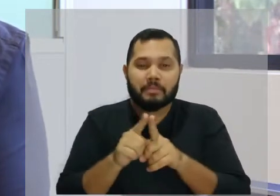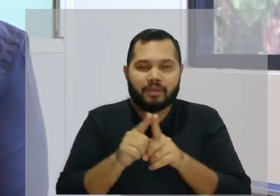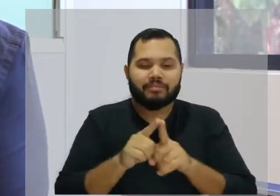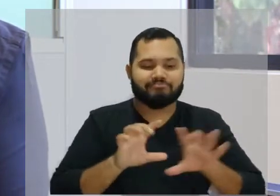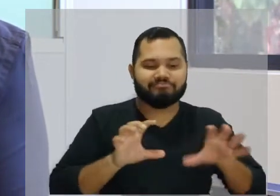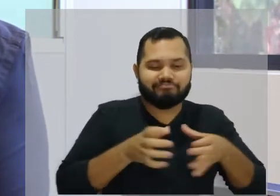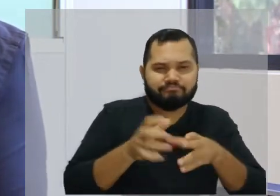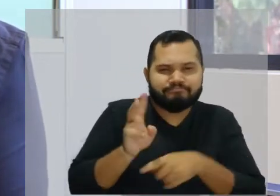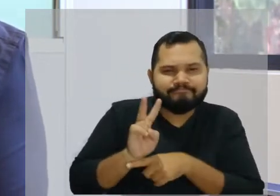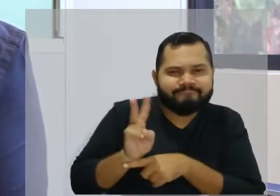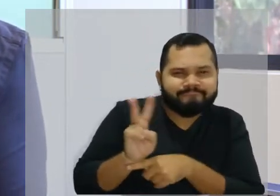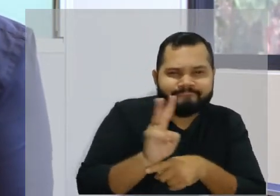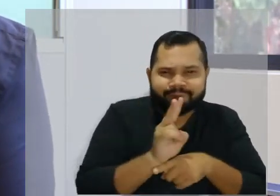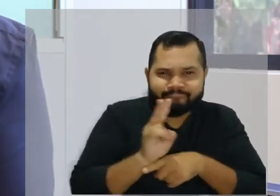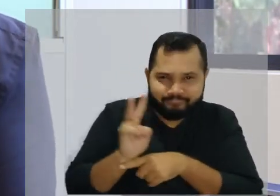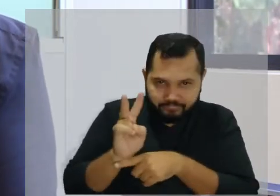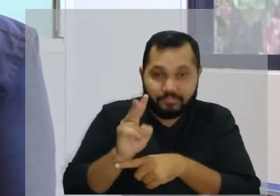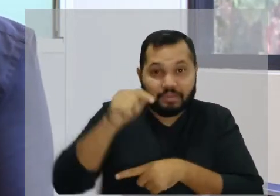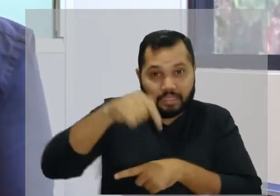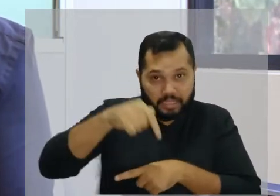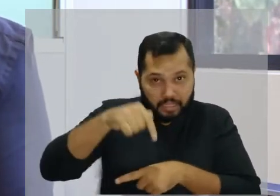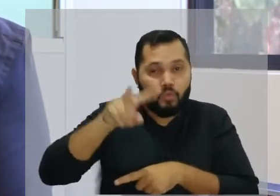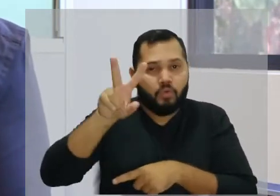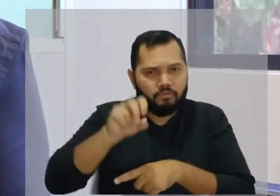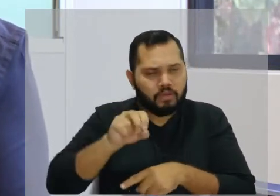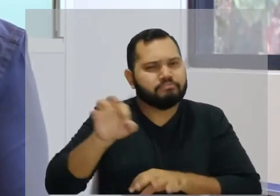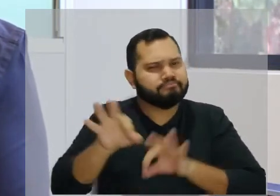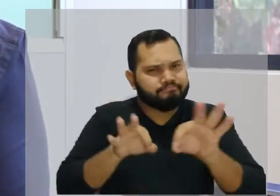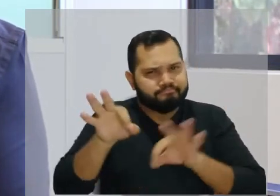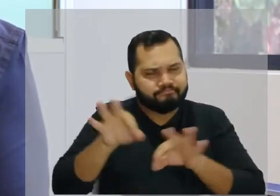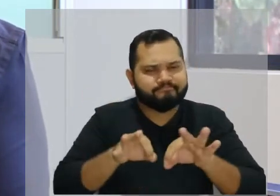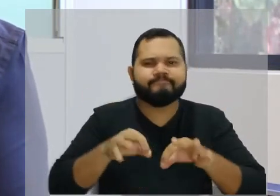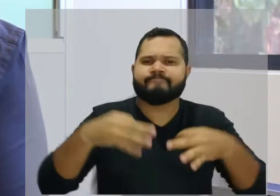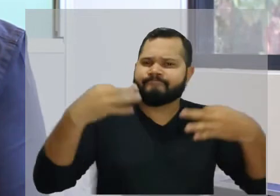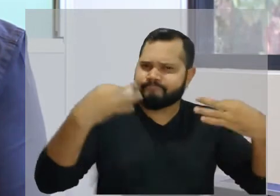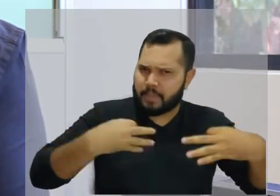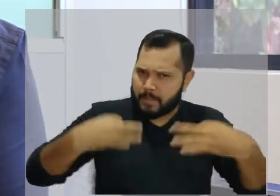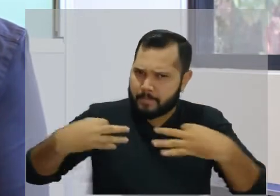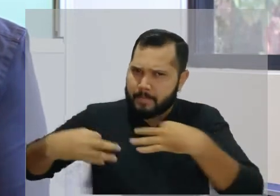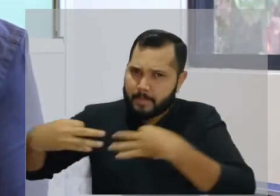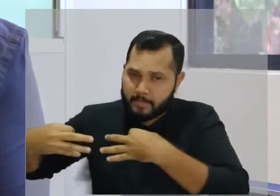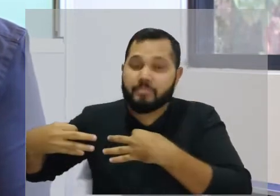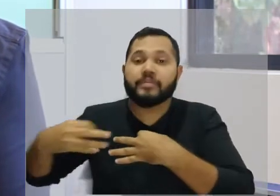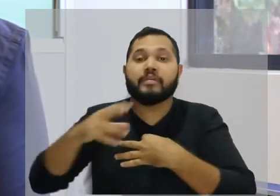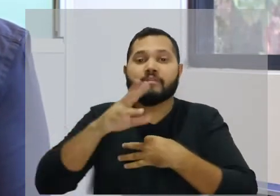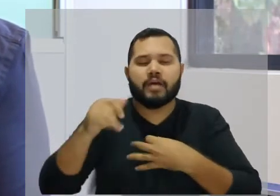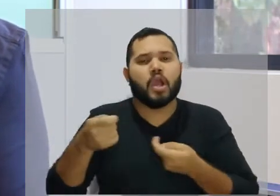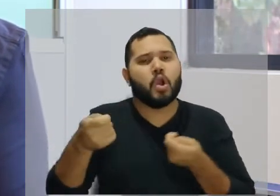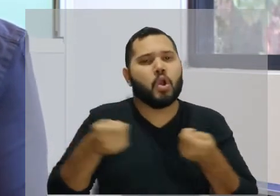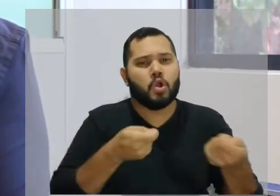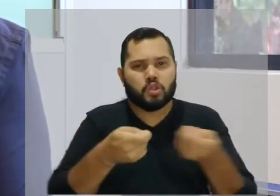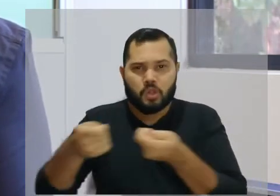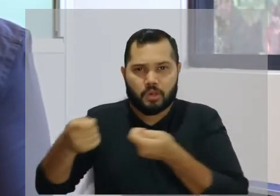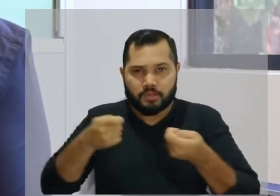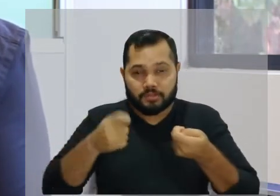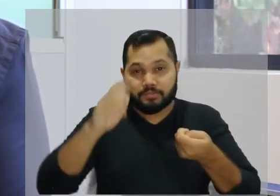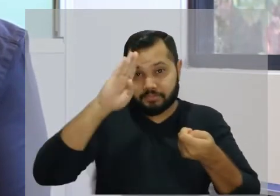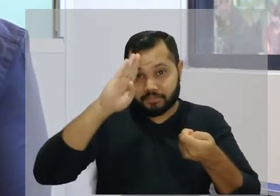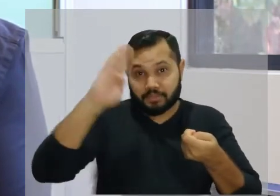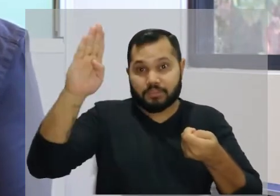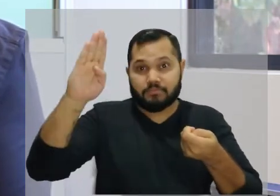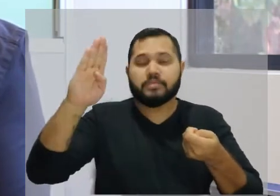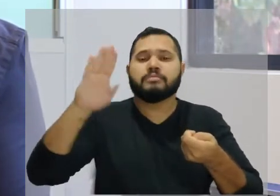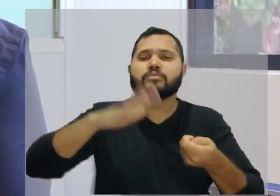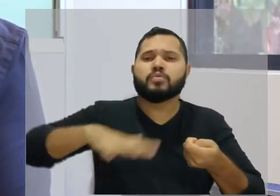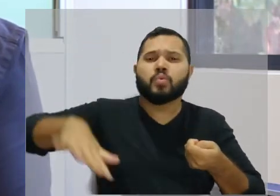e que o serviço de monitoramento que está sendo organizado pela universidade, venha a funcionar para que a gente